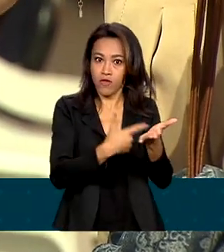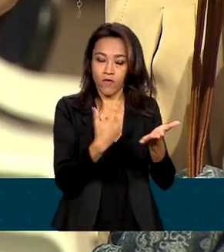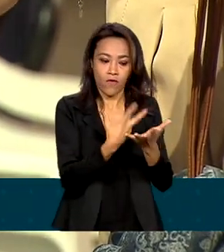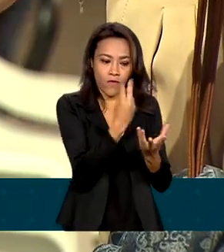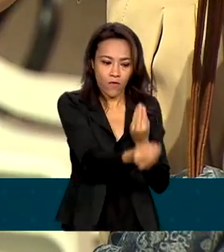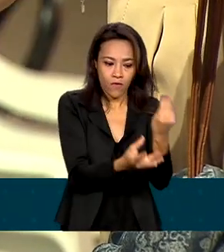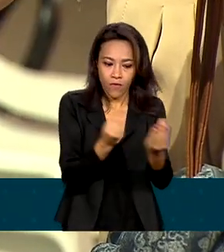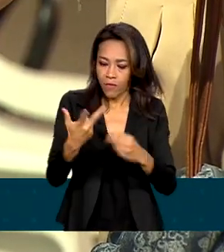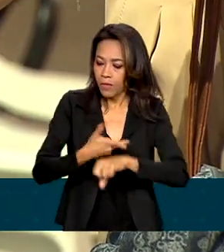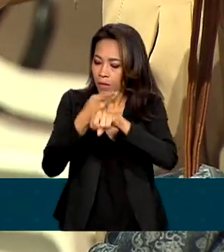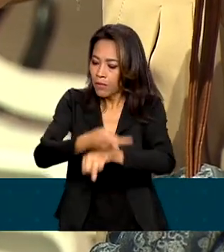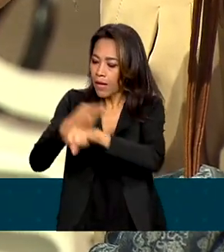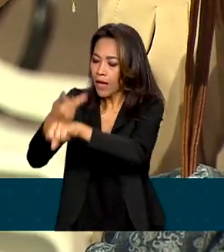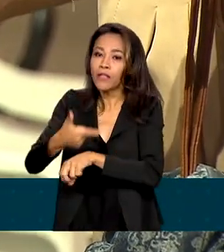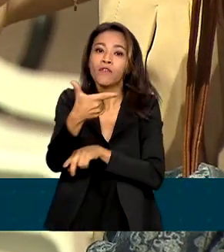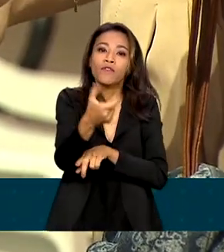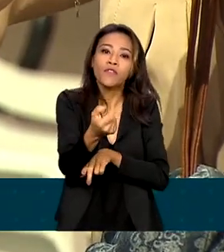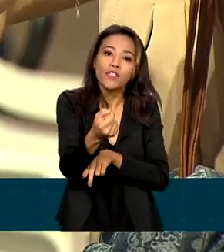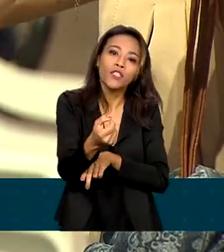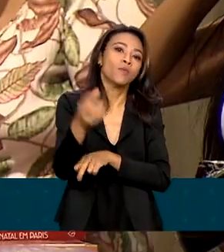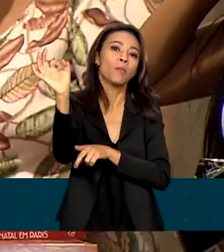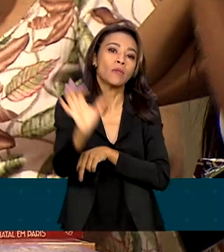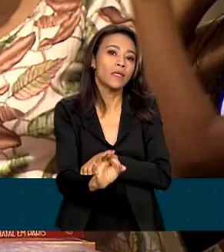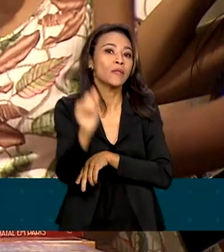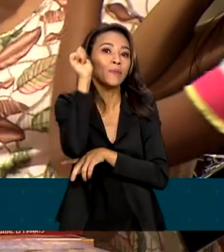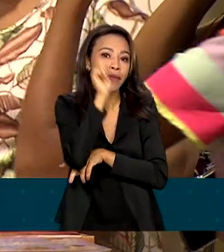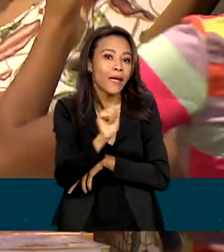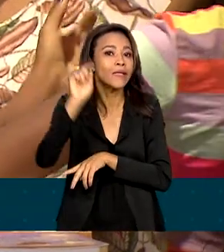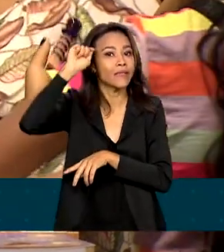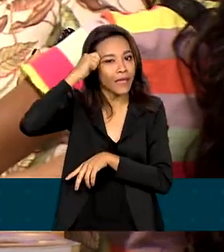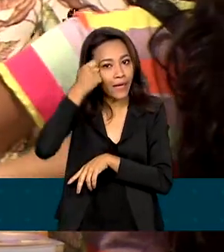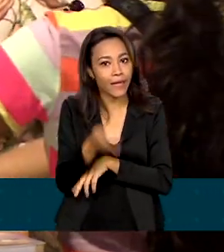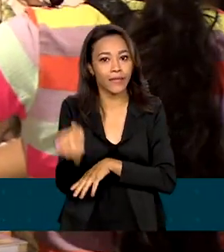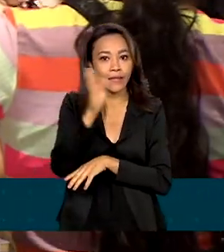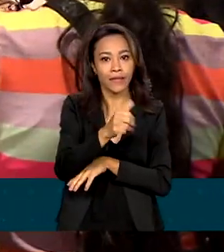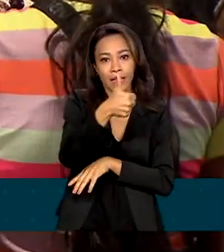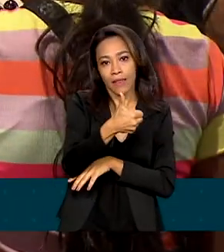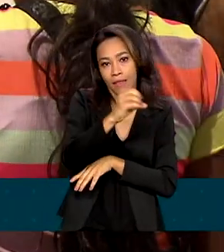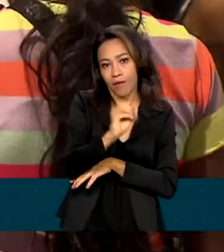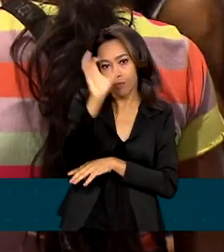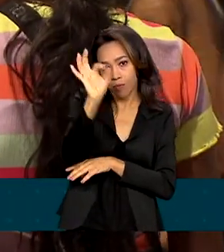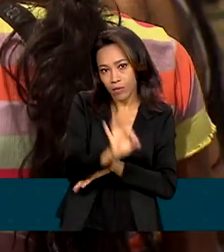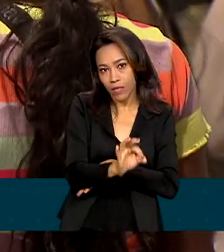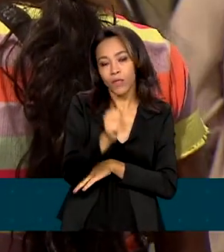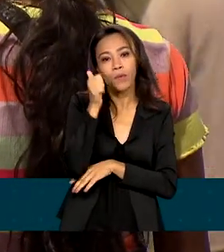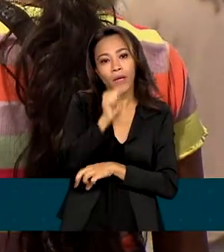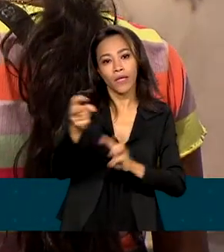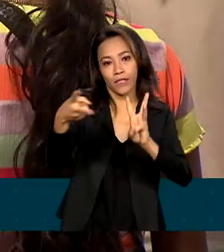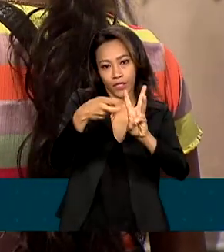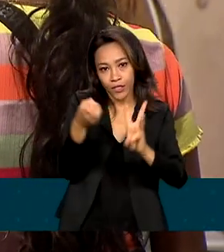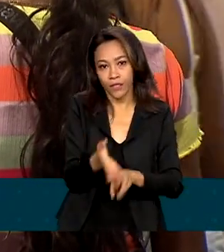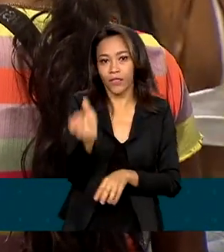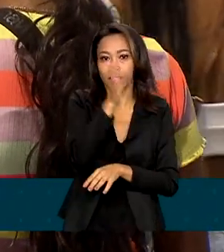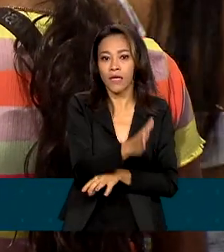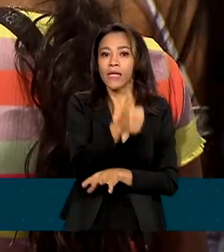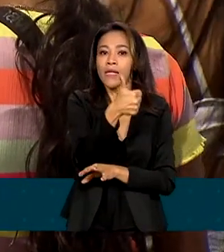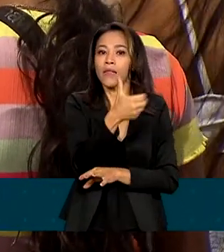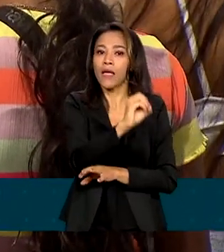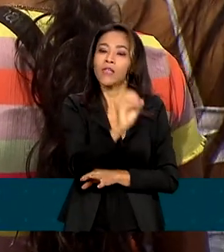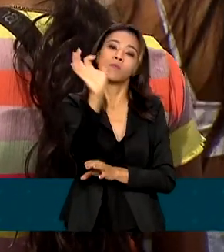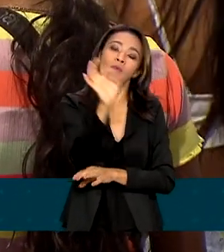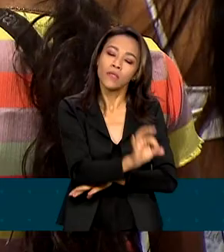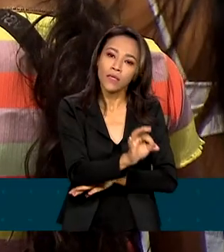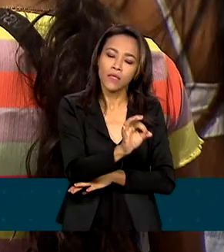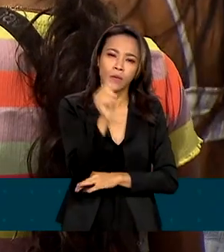% deverão ser de mulheres negras, 10% para mulheres indígenas, 10%